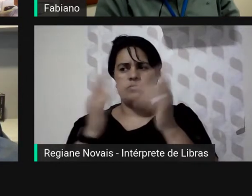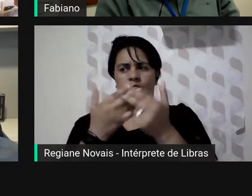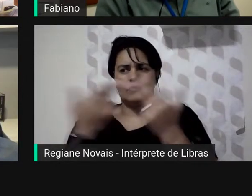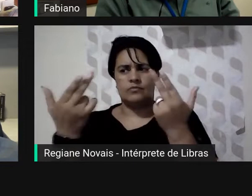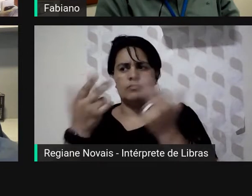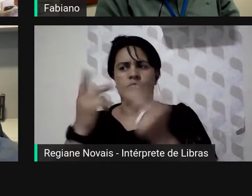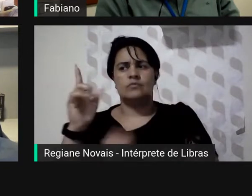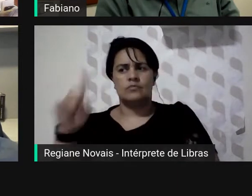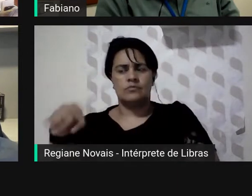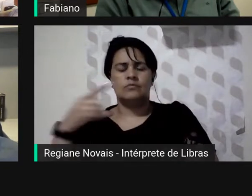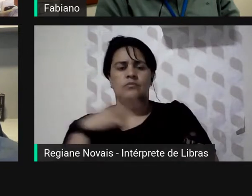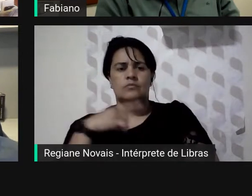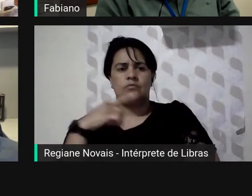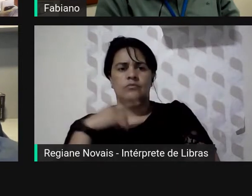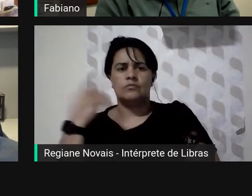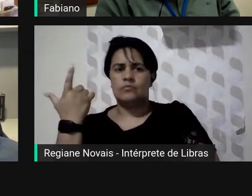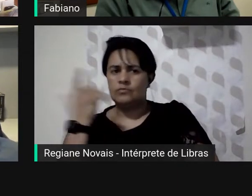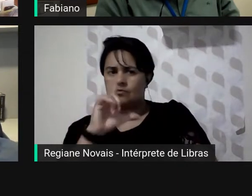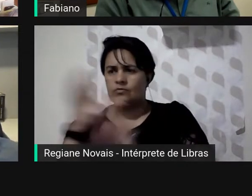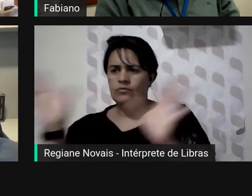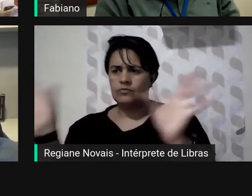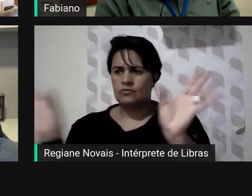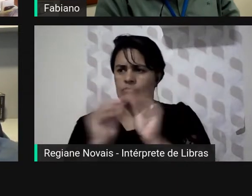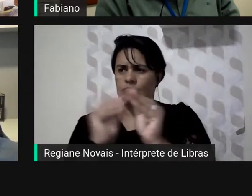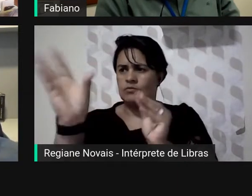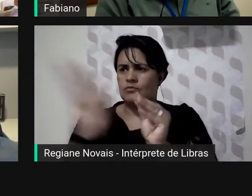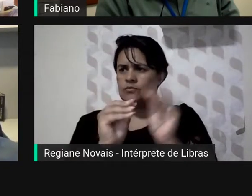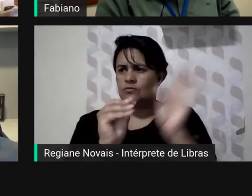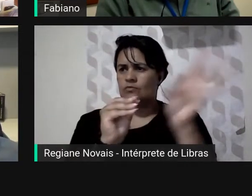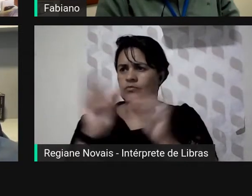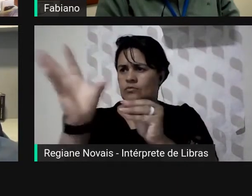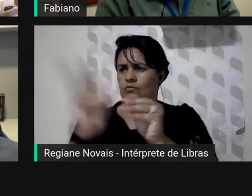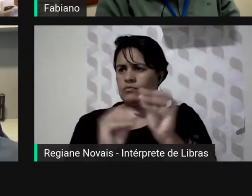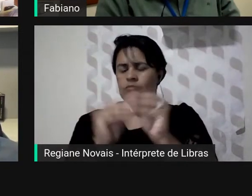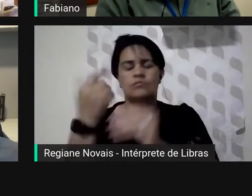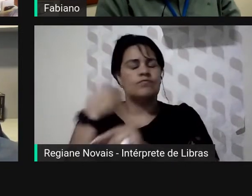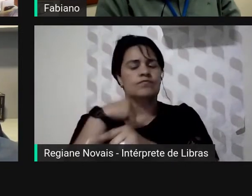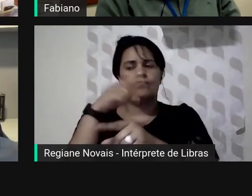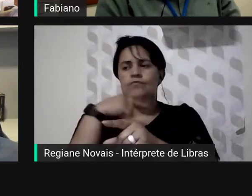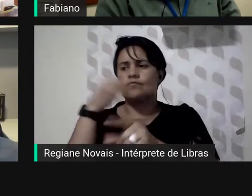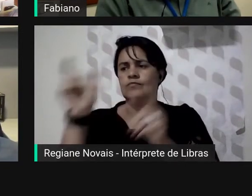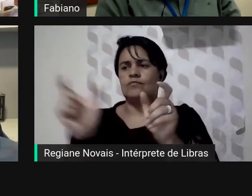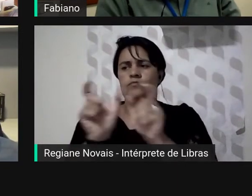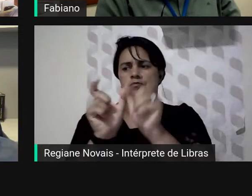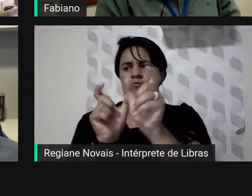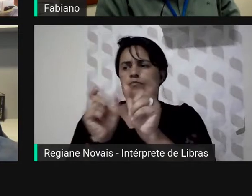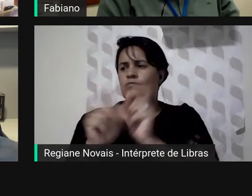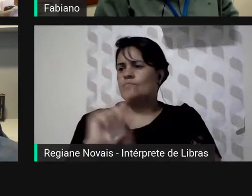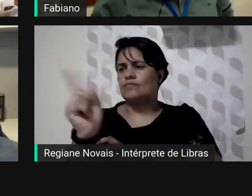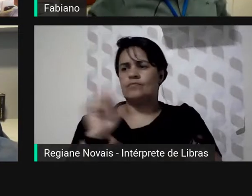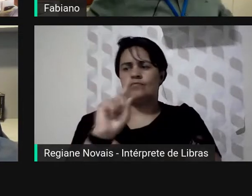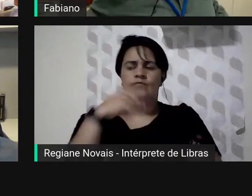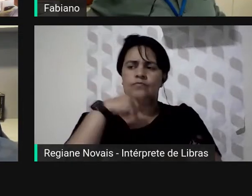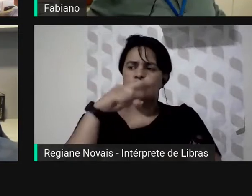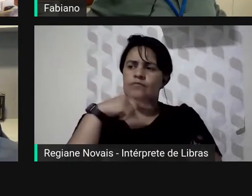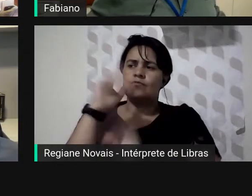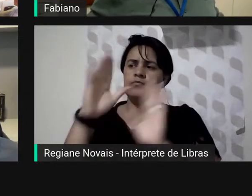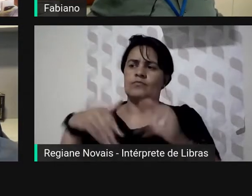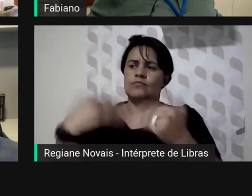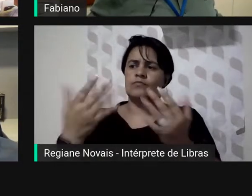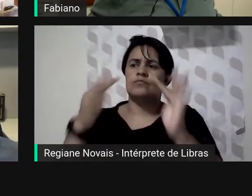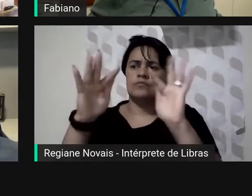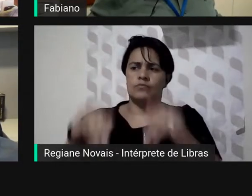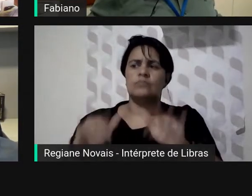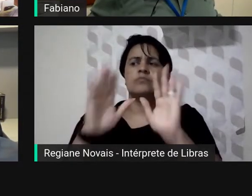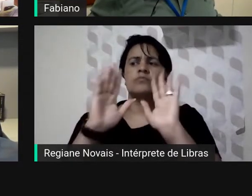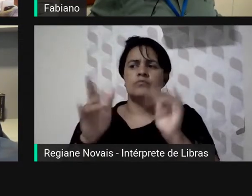de juntá-las mas quando você vai juntá-las elas não têm um encaixe muito preciso como eu falei no final a gente tem